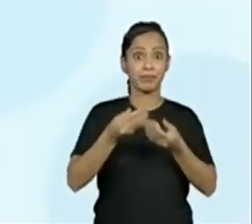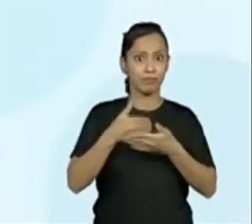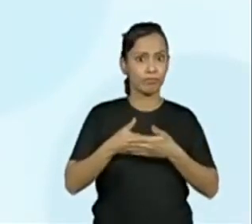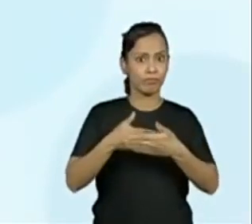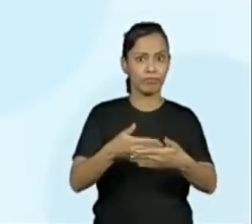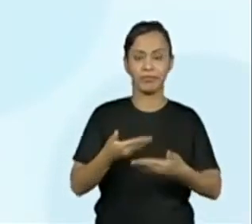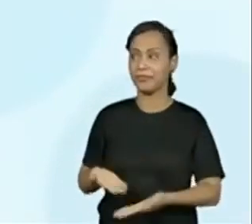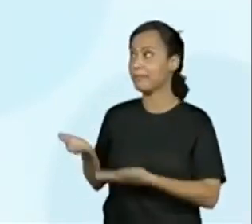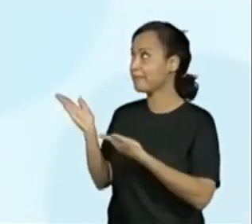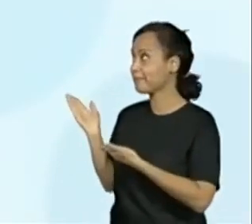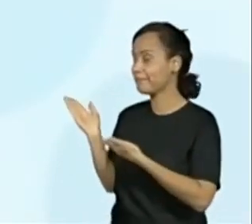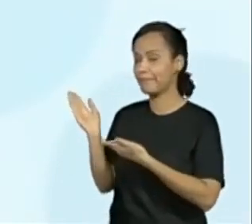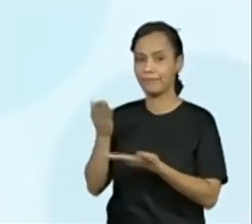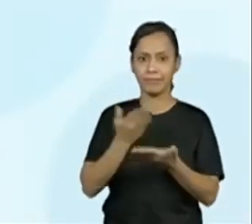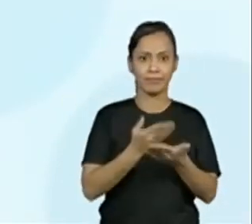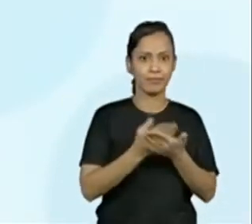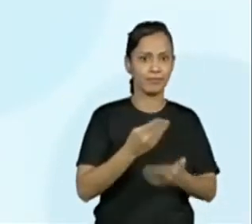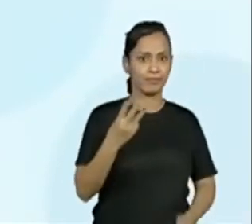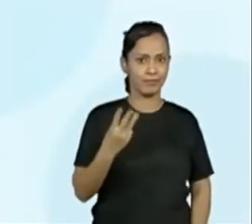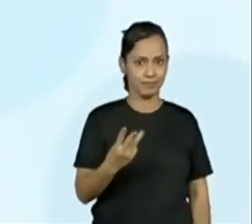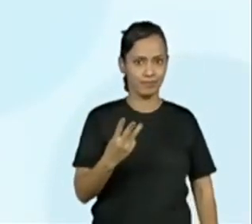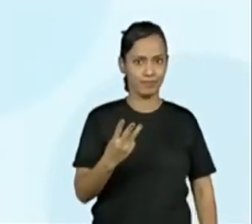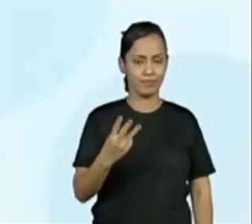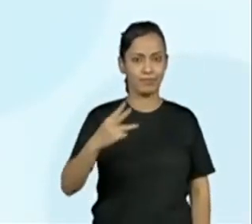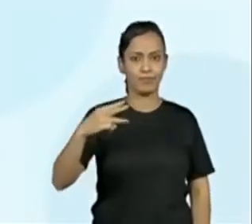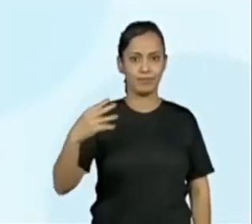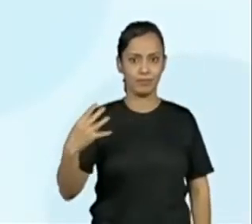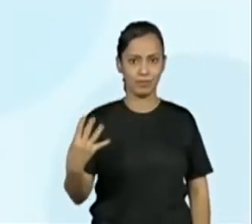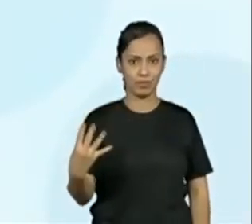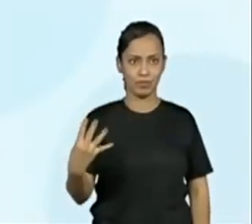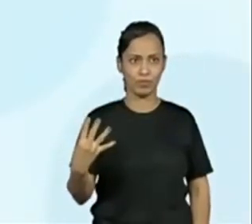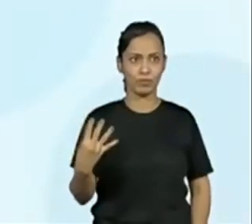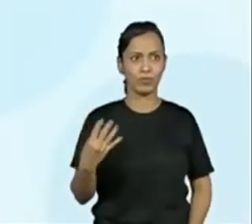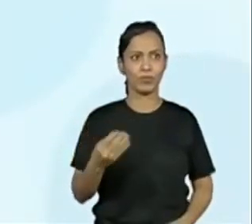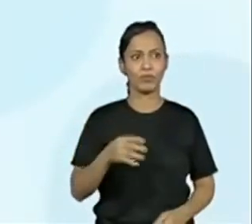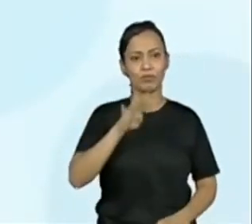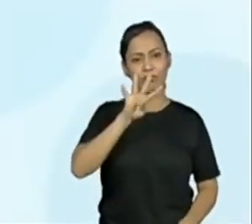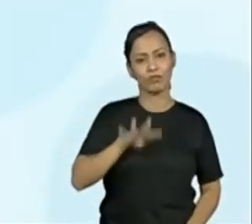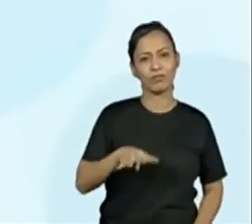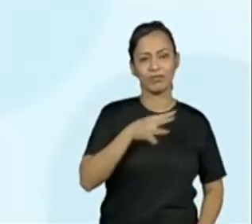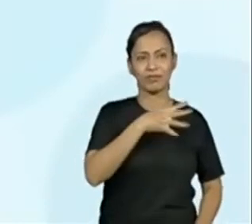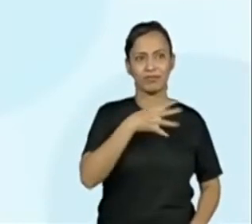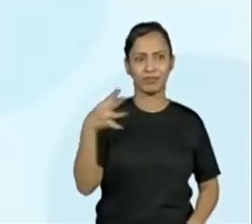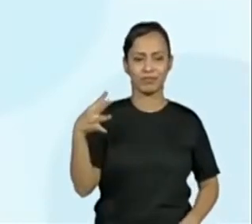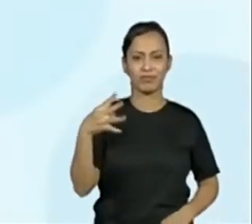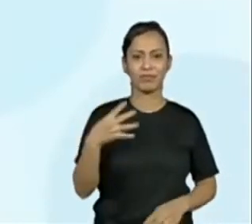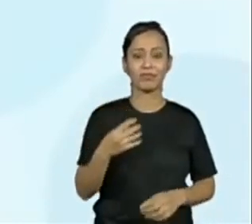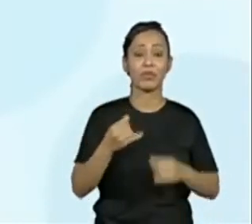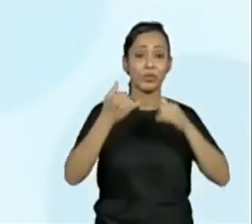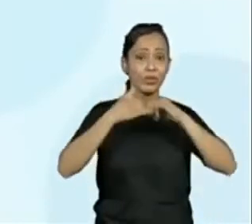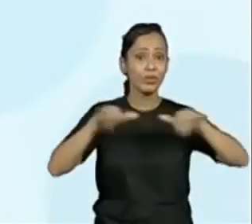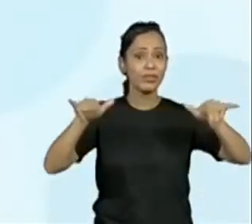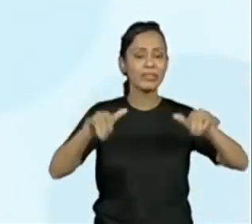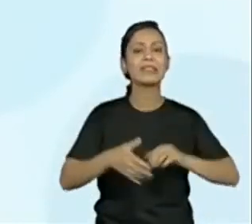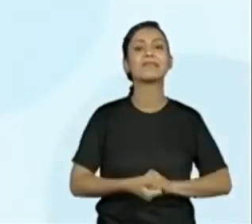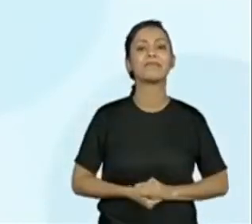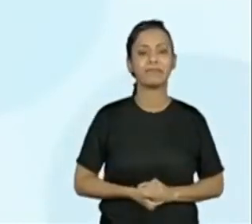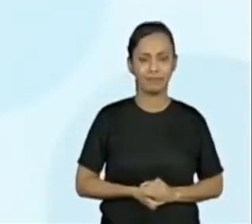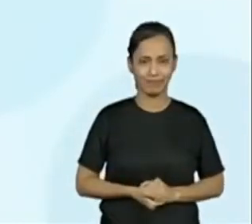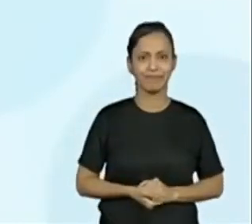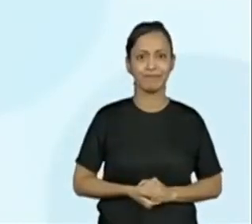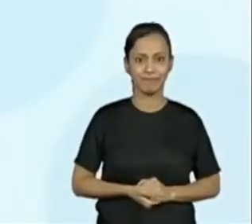sequência. Aula 3 e 4, que serão hoje seguidinhas, de olho em mais uma notícia. Então, aqui,